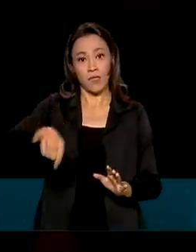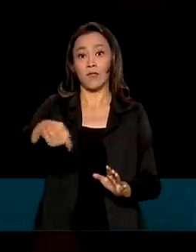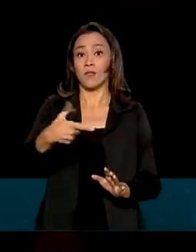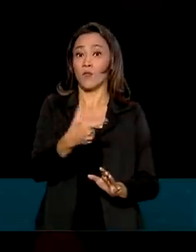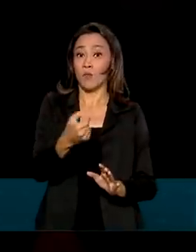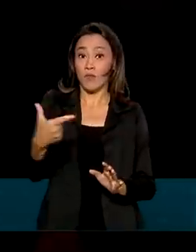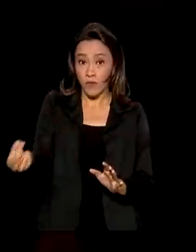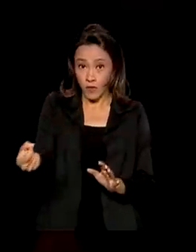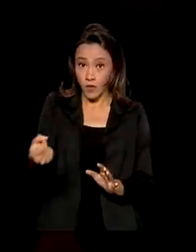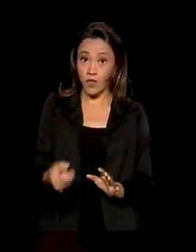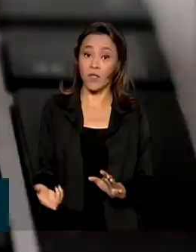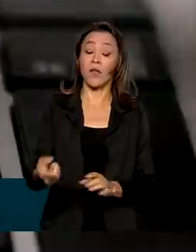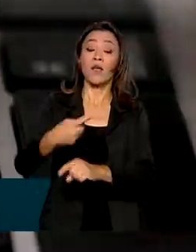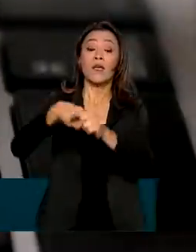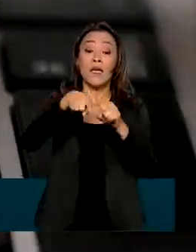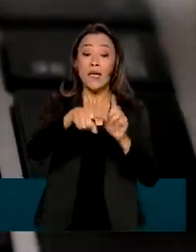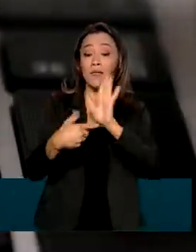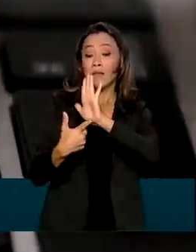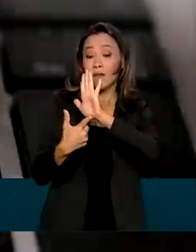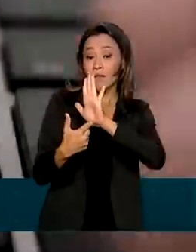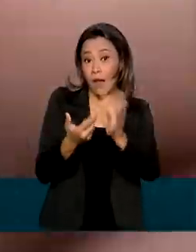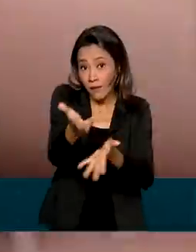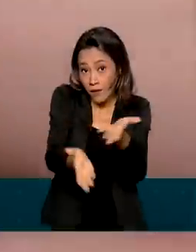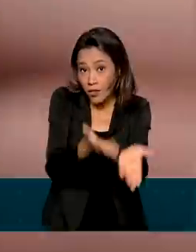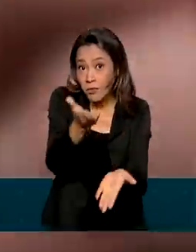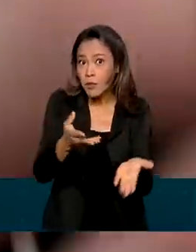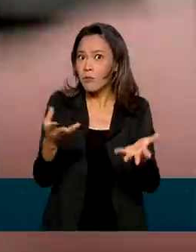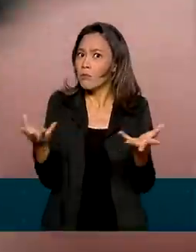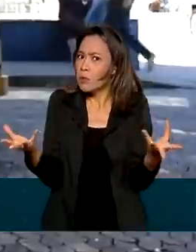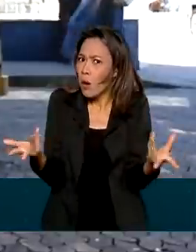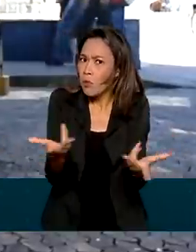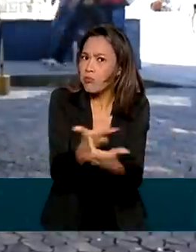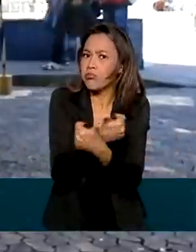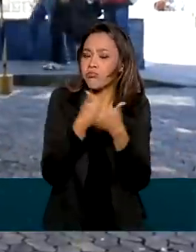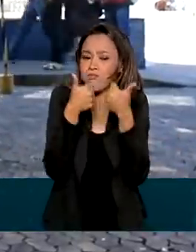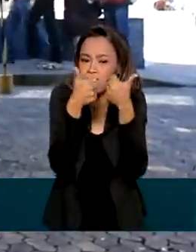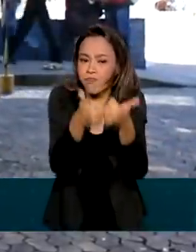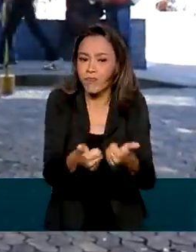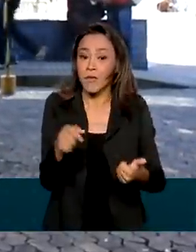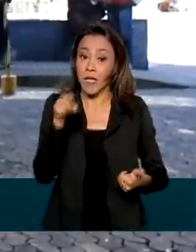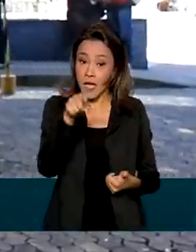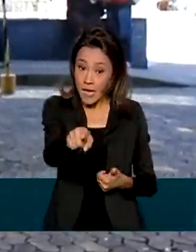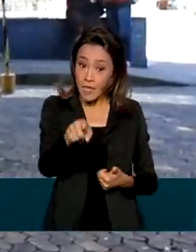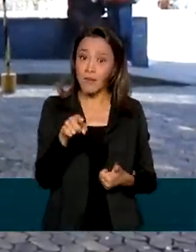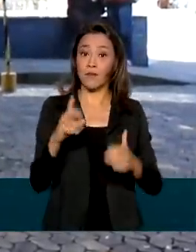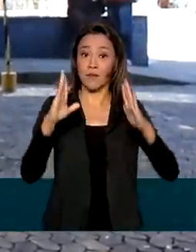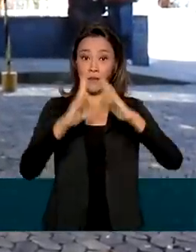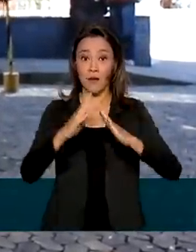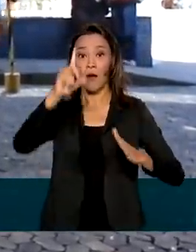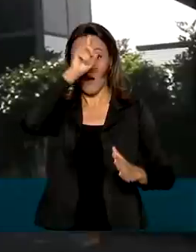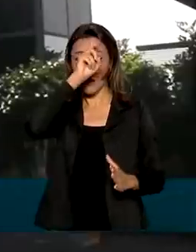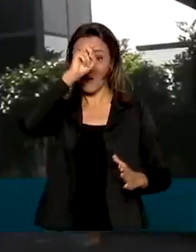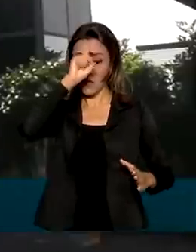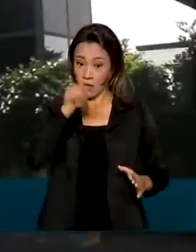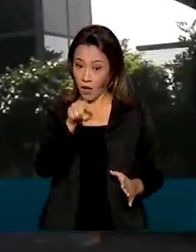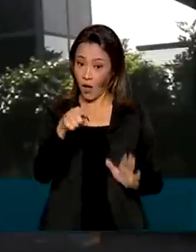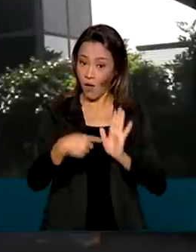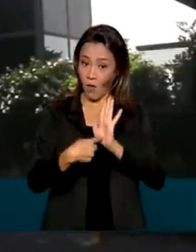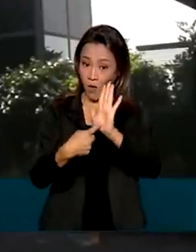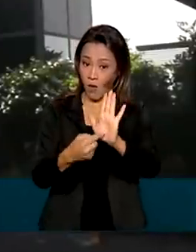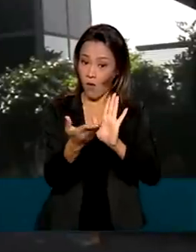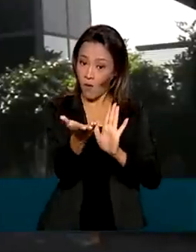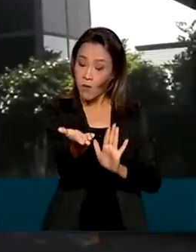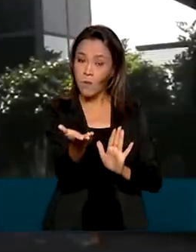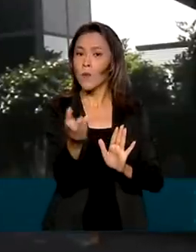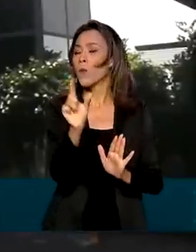de atendimento tem se mostrado cada vez mais eficiente. O Hospital Universitário Cassiano Antônio Moraes, da rede